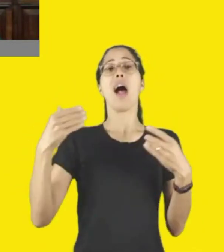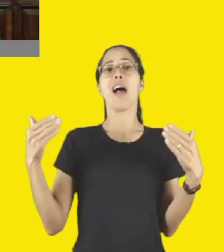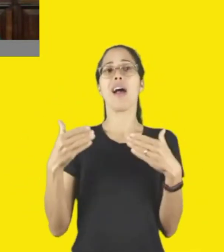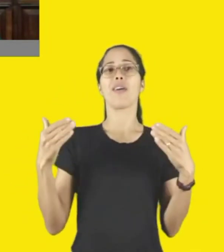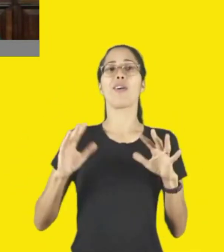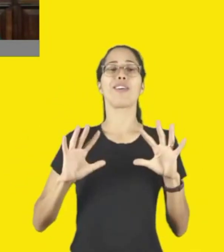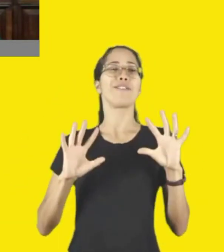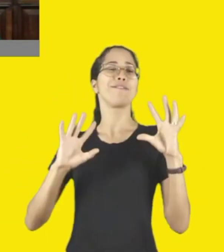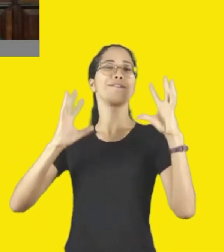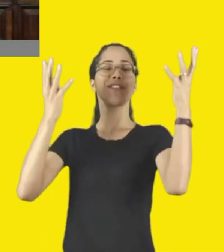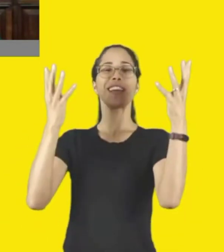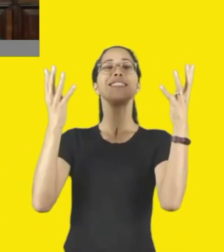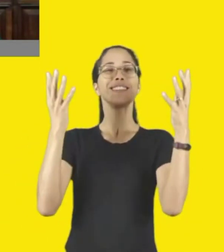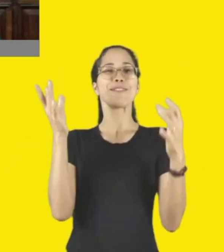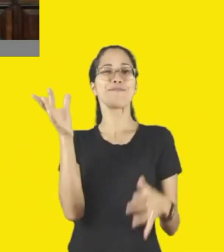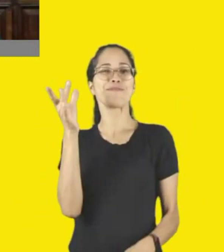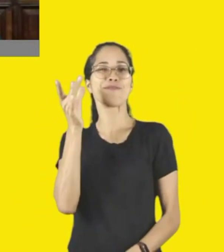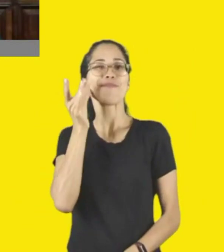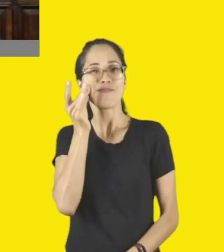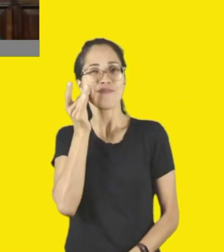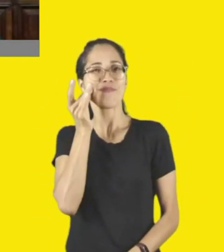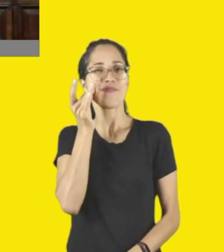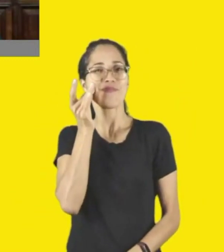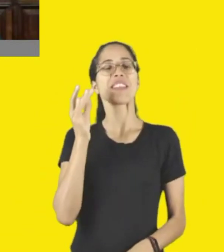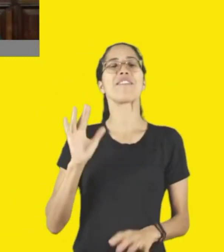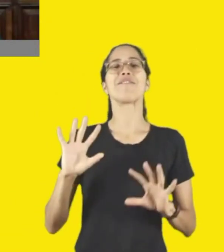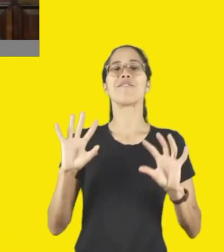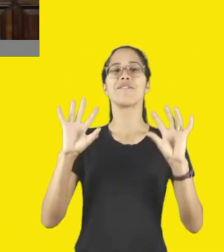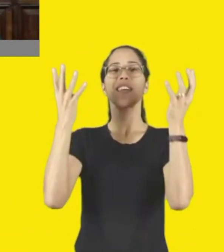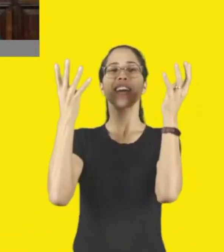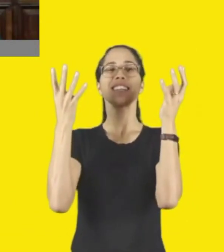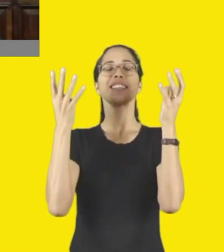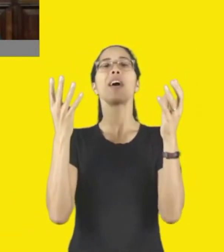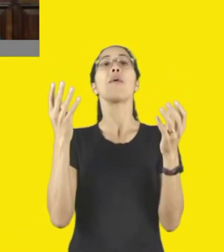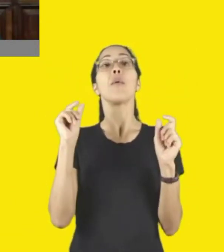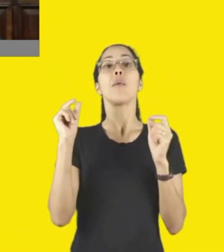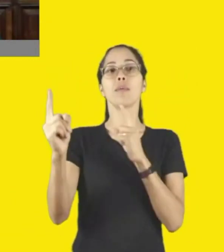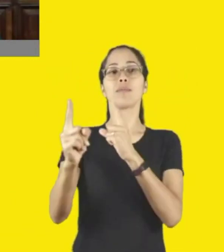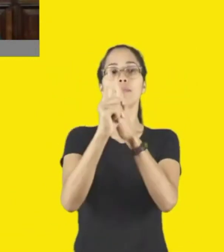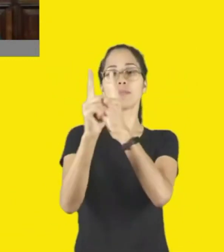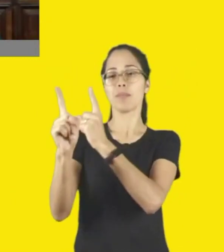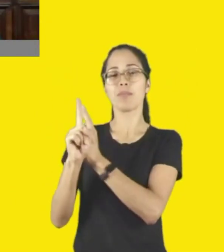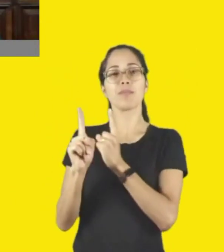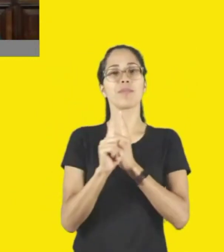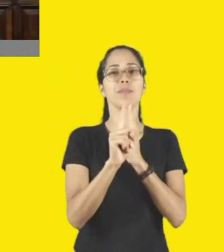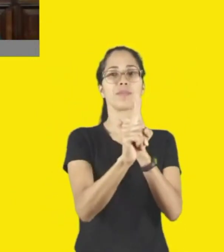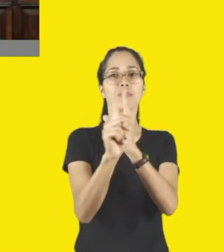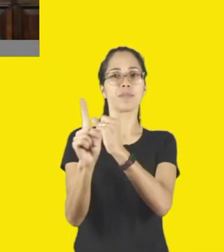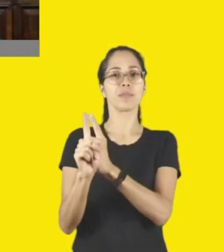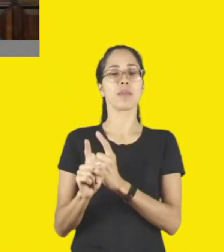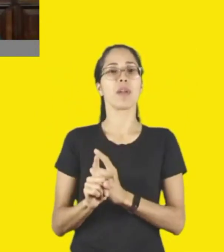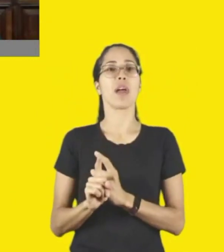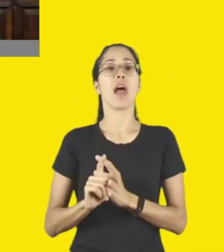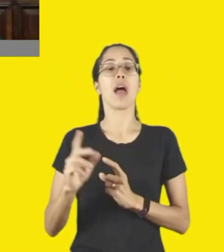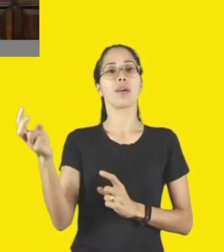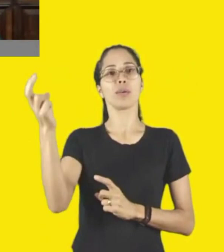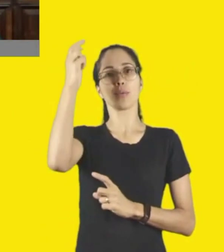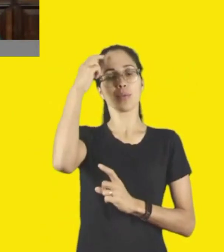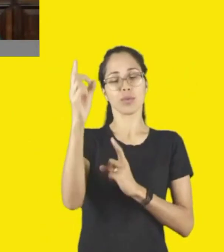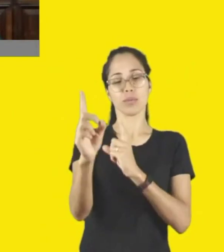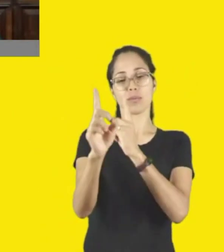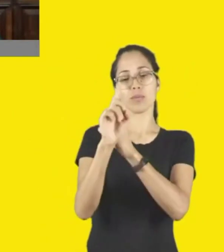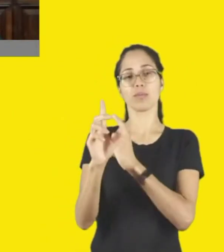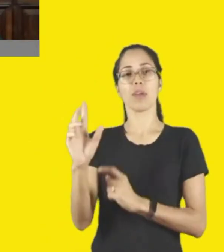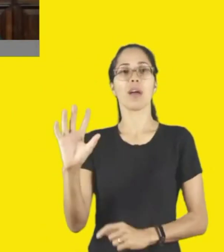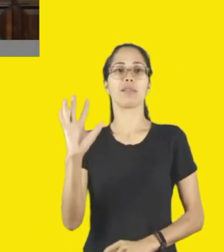festejar o presencial, nós podemos festejar o encontro, e a cultura, ela acontece nesse encontro, né, em especial,